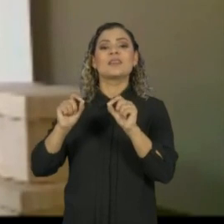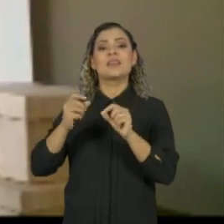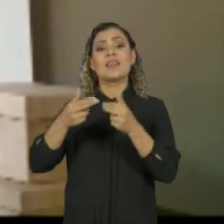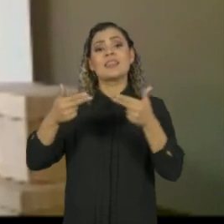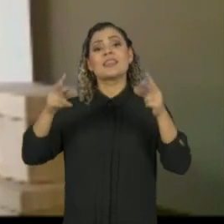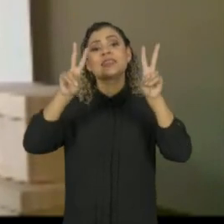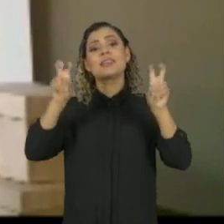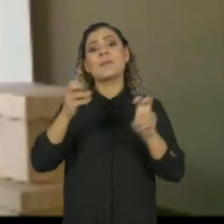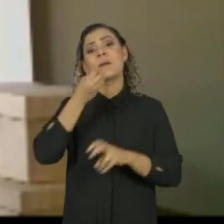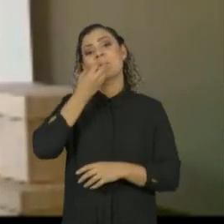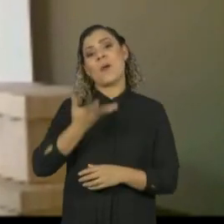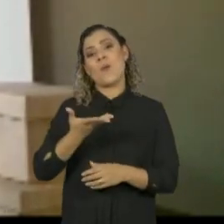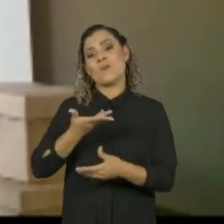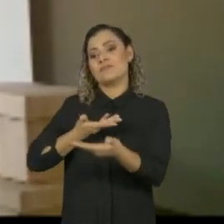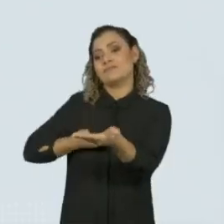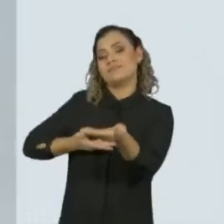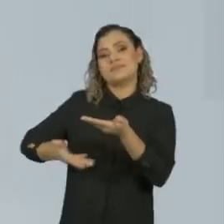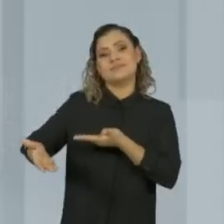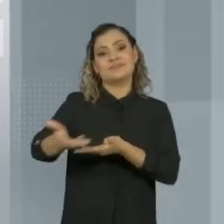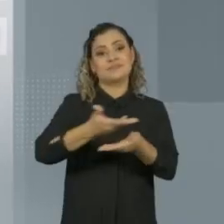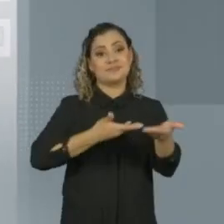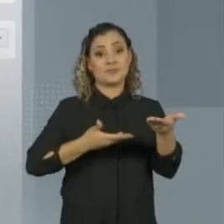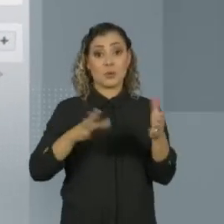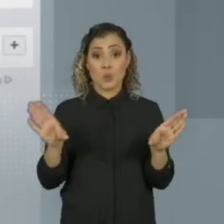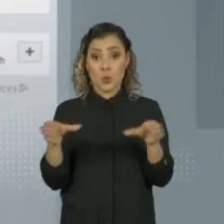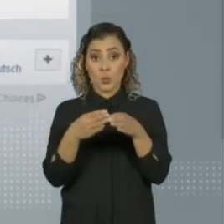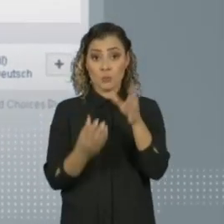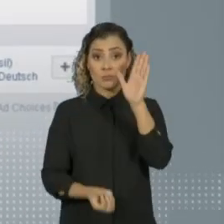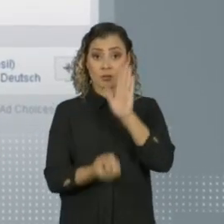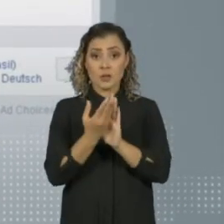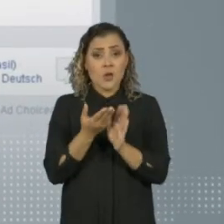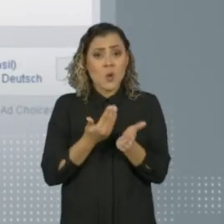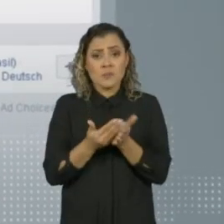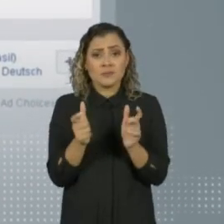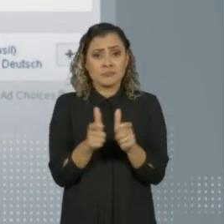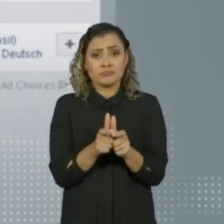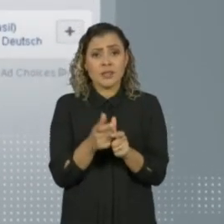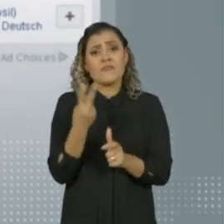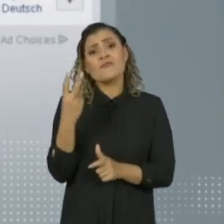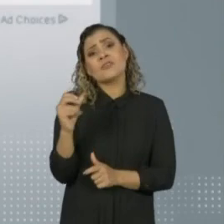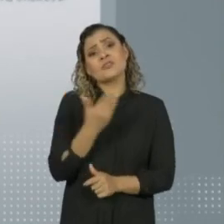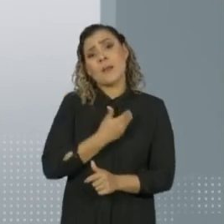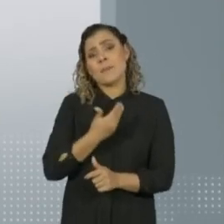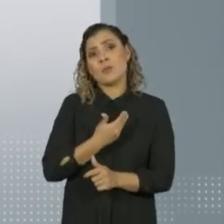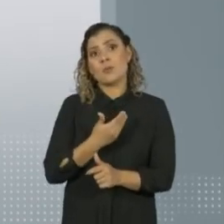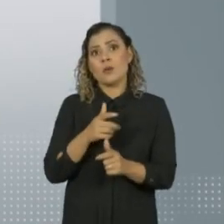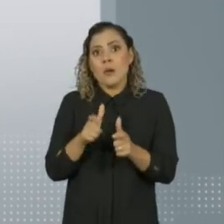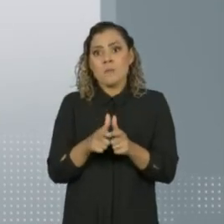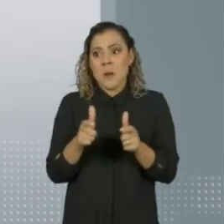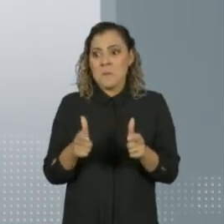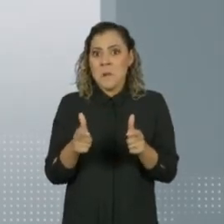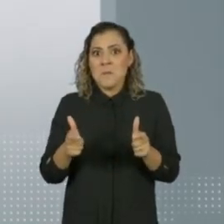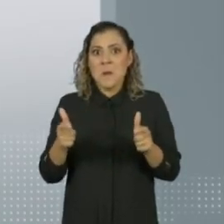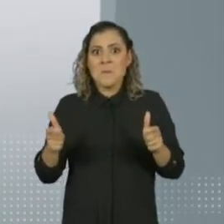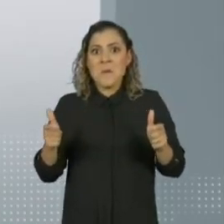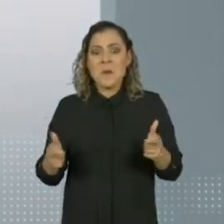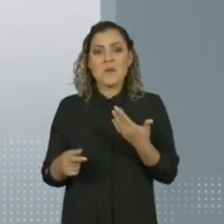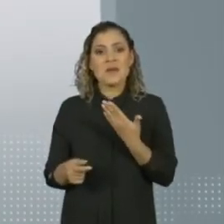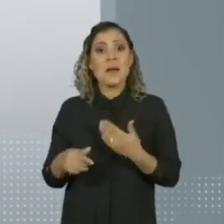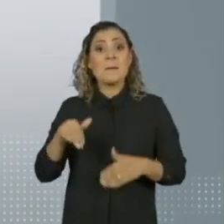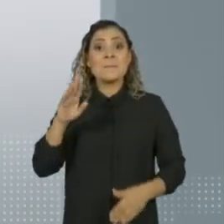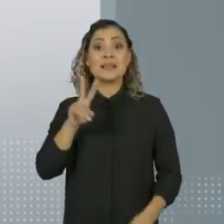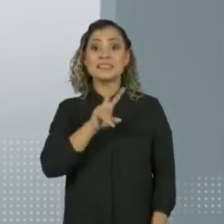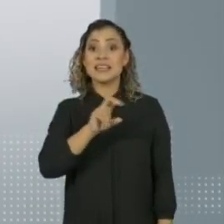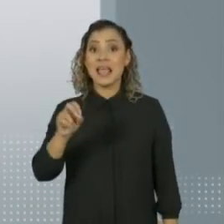coisas boas e compartilhássemos entre nós. O grupo que começou pequeno, com 20 amigos, virou uma multidão virtual de mais de